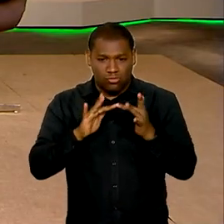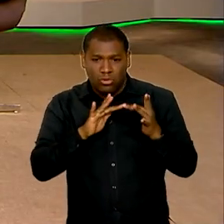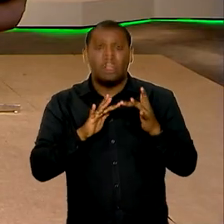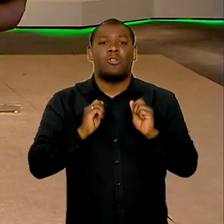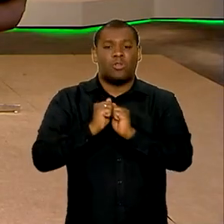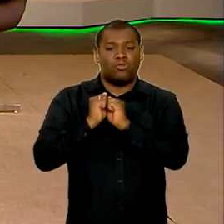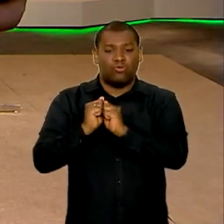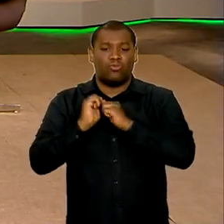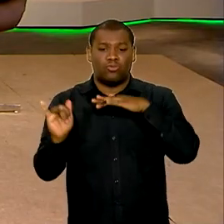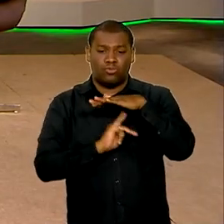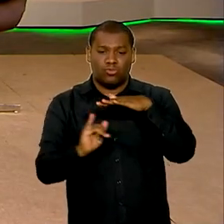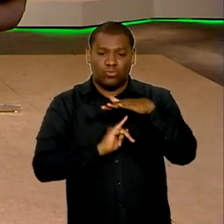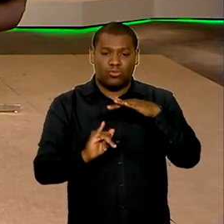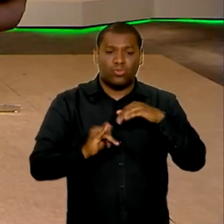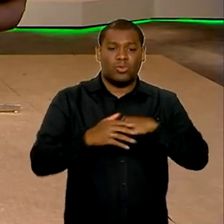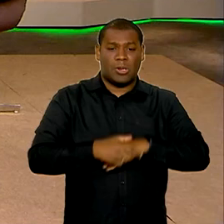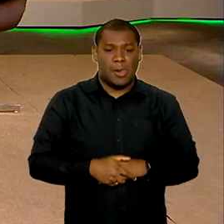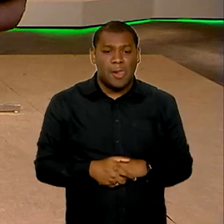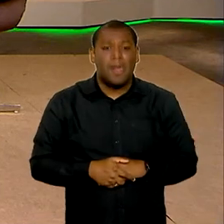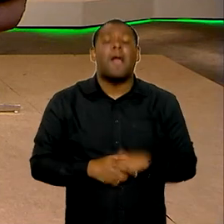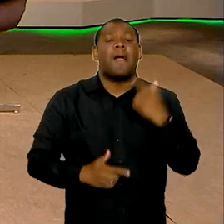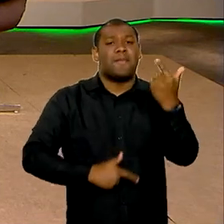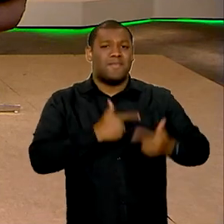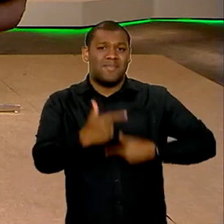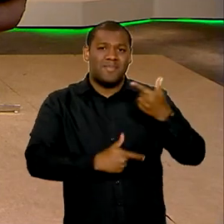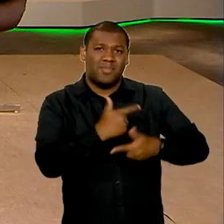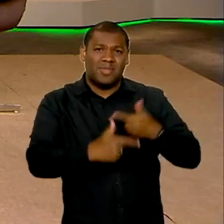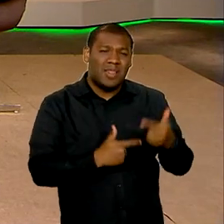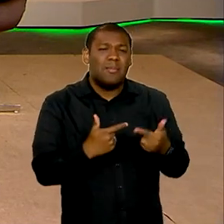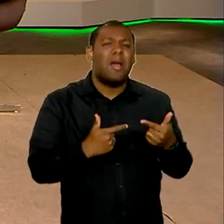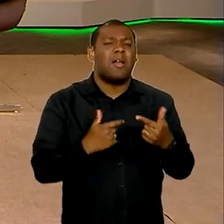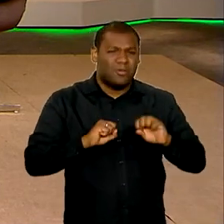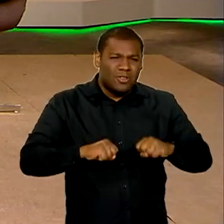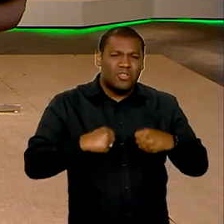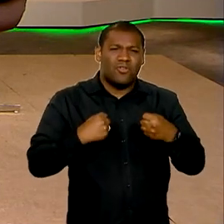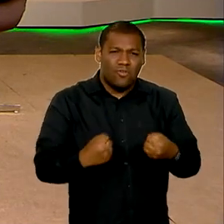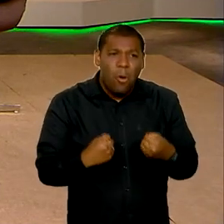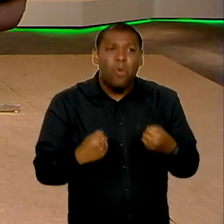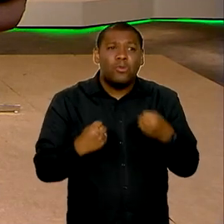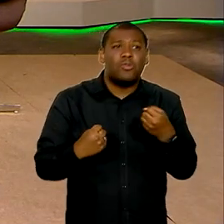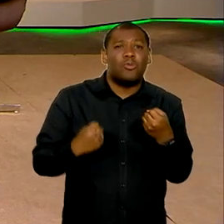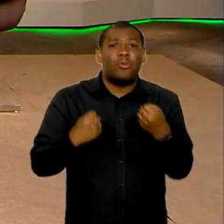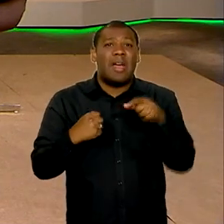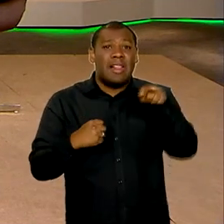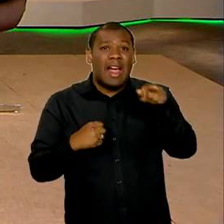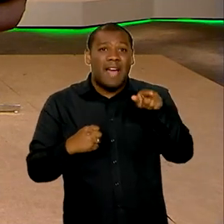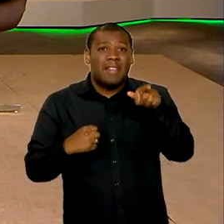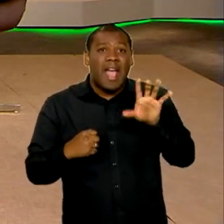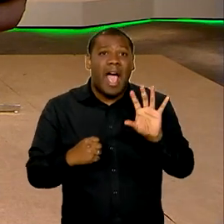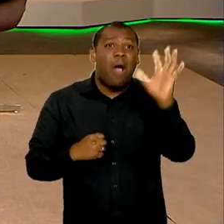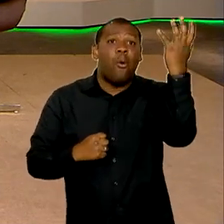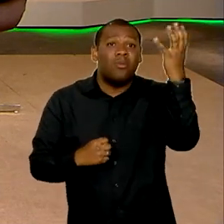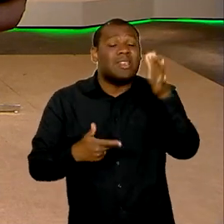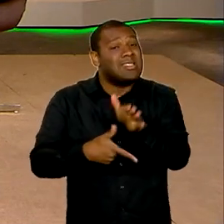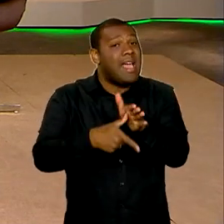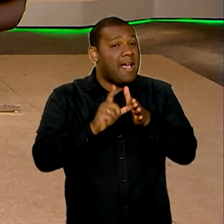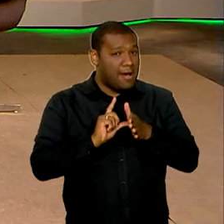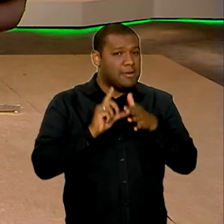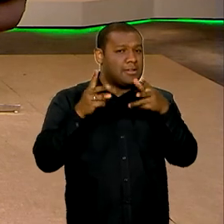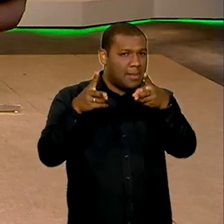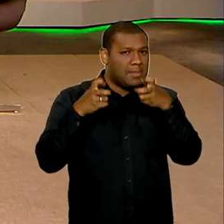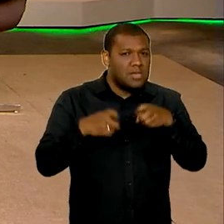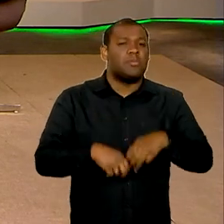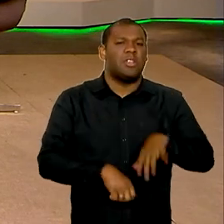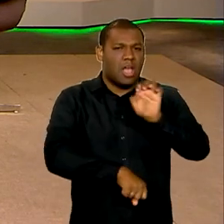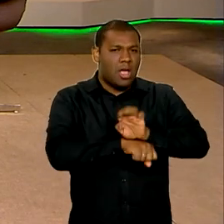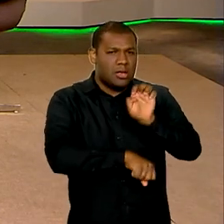agências e a gente sempre trabalha tentando antecipar os desastres. Então, no caso do Rio Grande do Sul, nós conseguimos